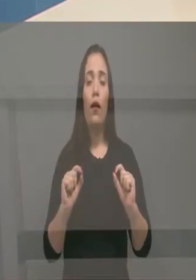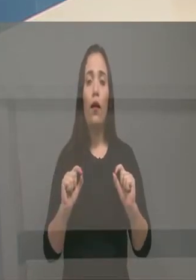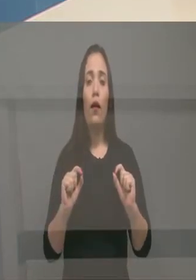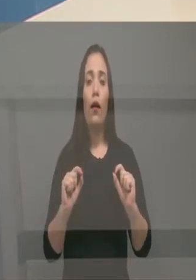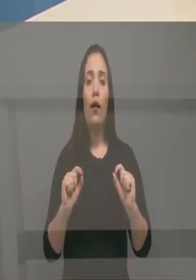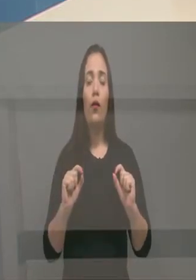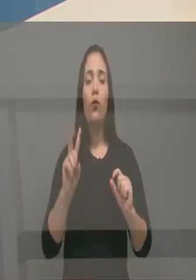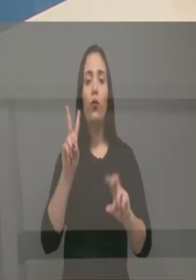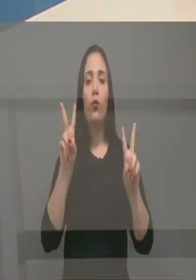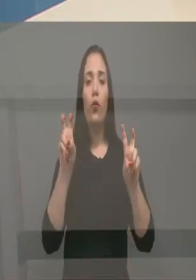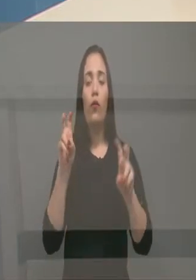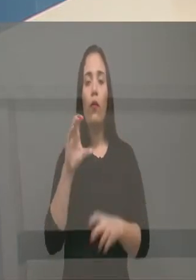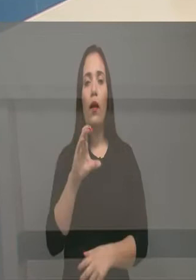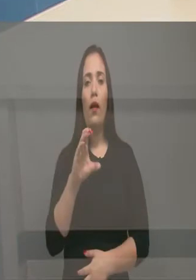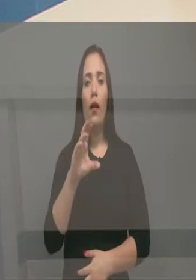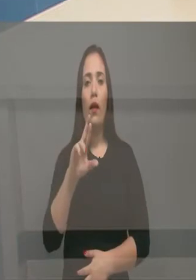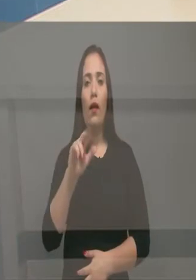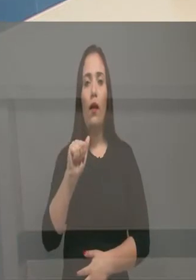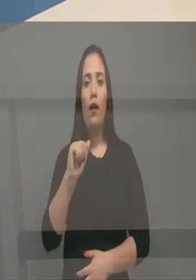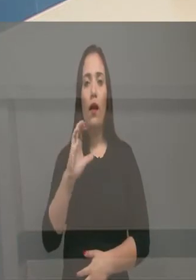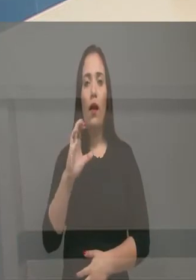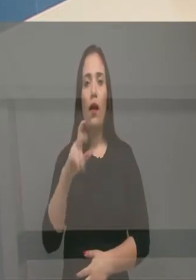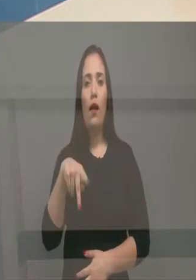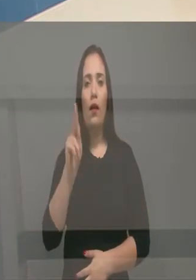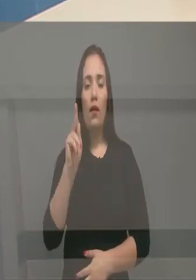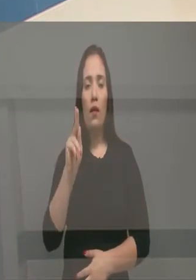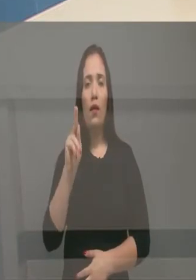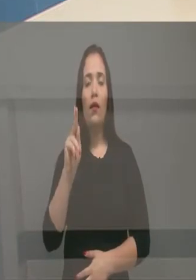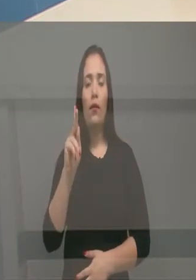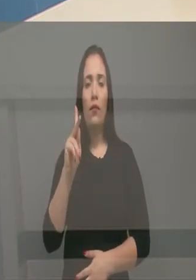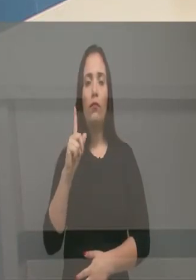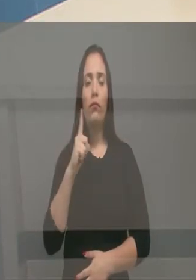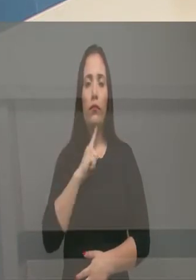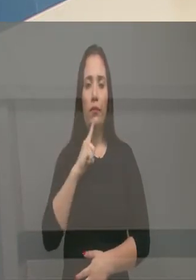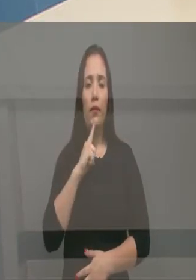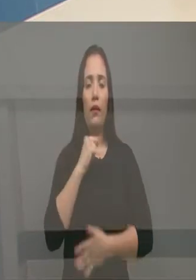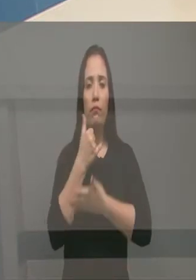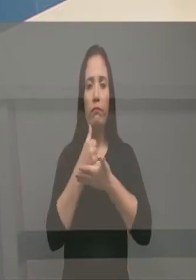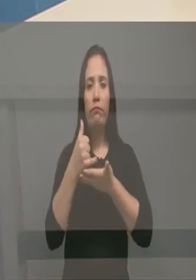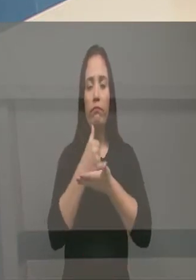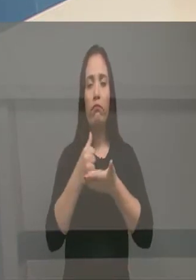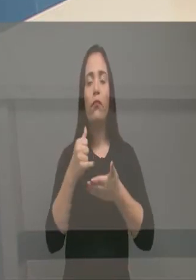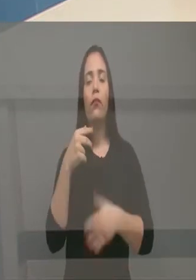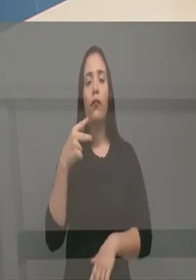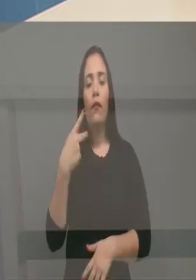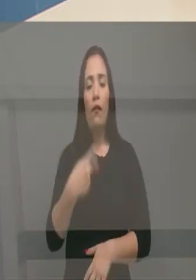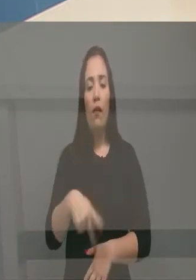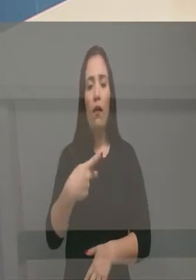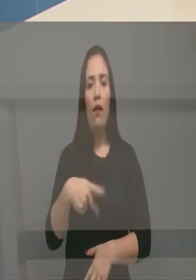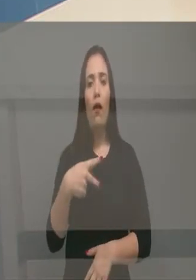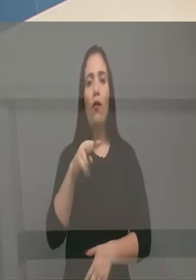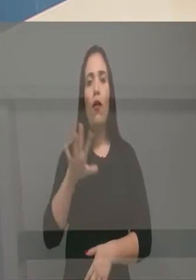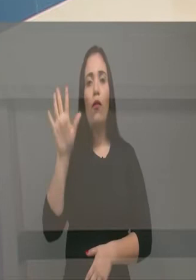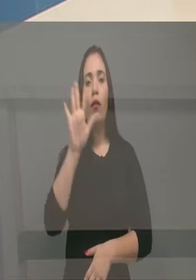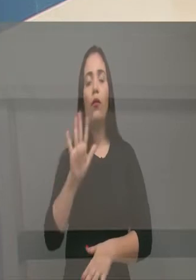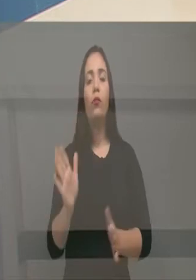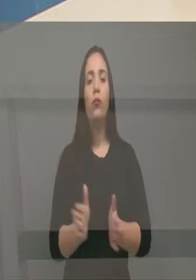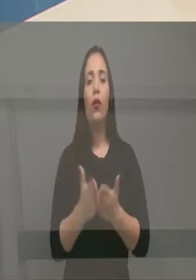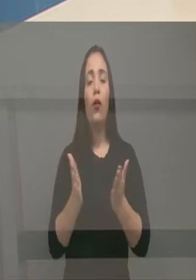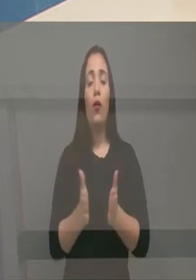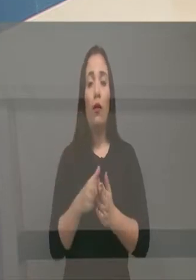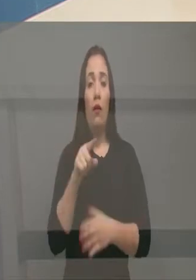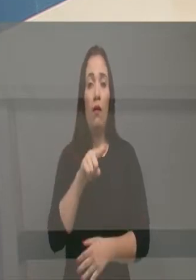ela atingiu principalmente os estados nordestinos porque é a população mais pobre. E o crack é uma droga